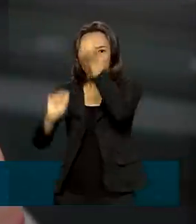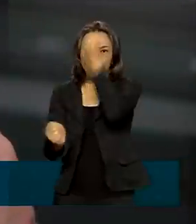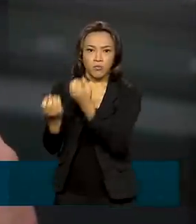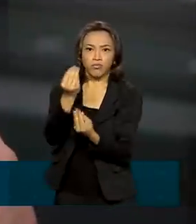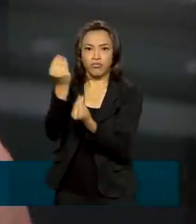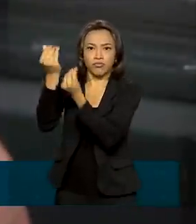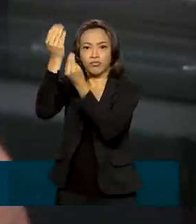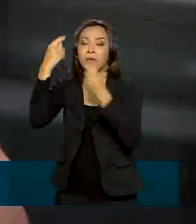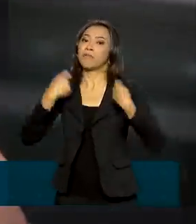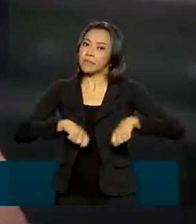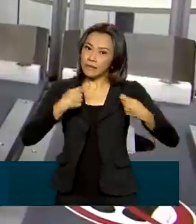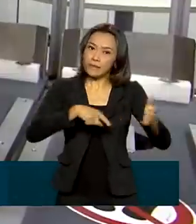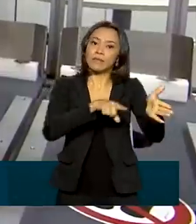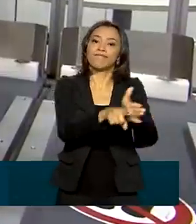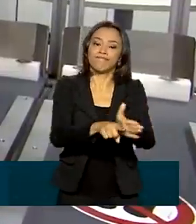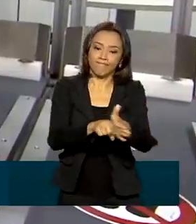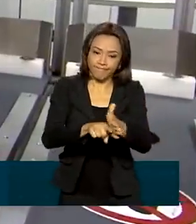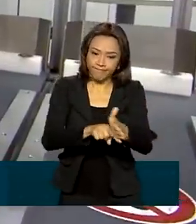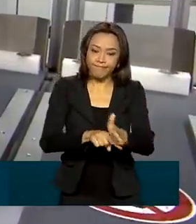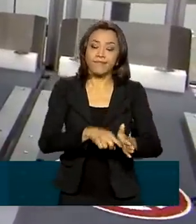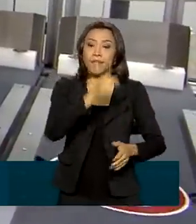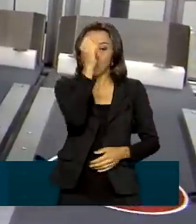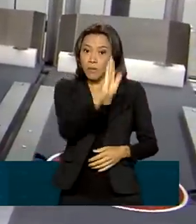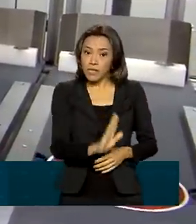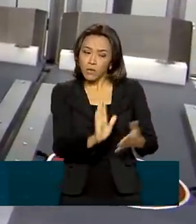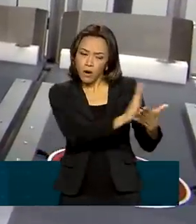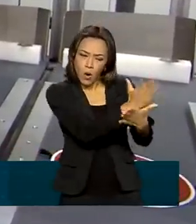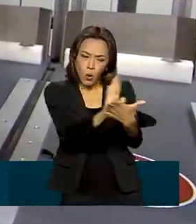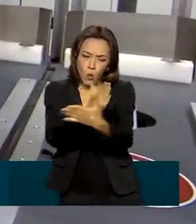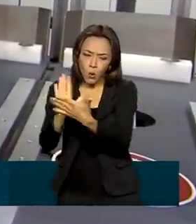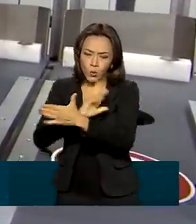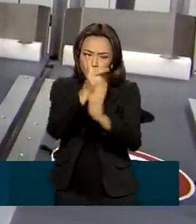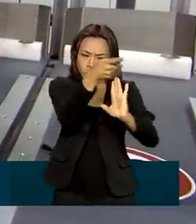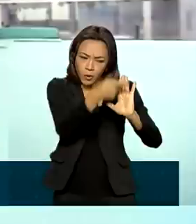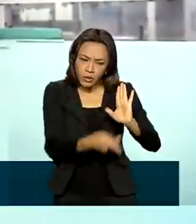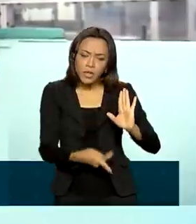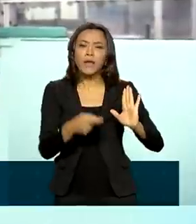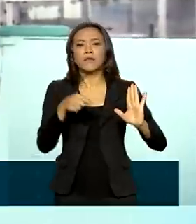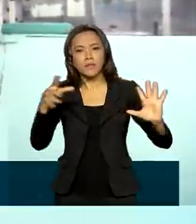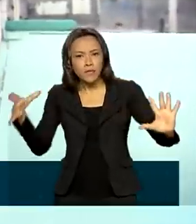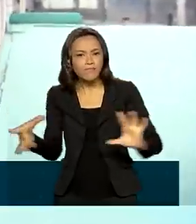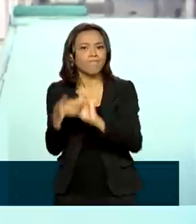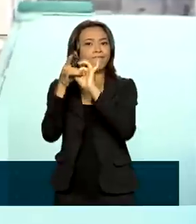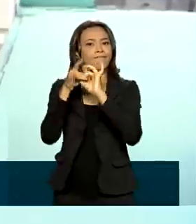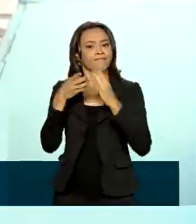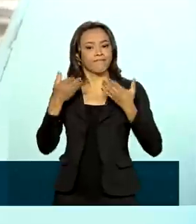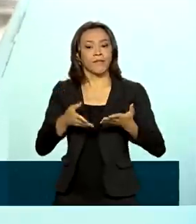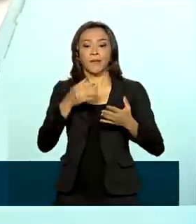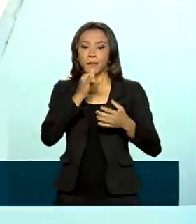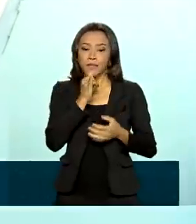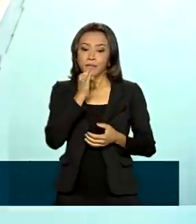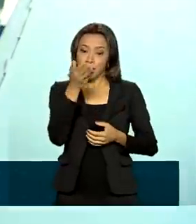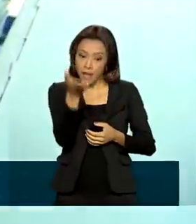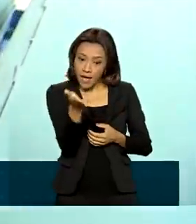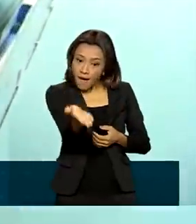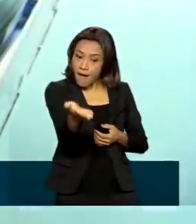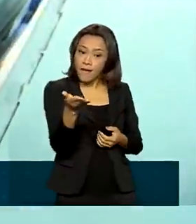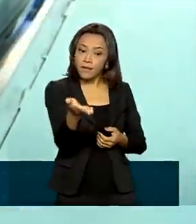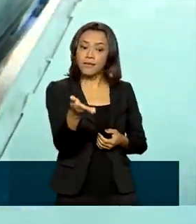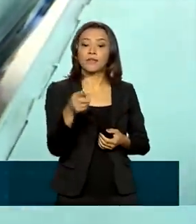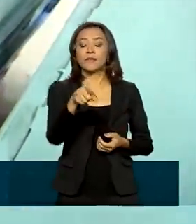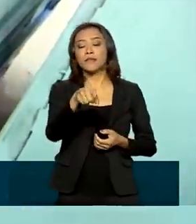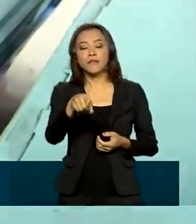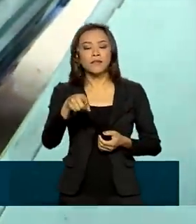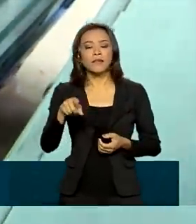dependem de pesquisa. No Brasil, alguns projetos vêm sendo desenvolvidos nesse sentido. É o caso das baterias para mover